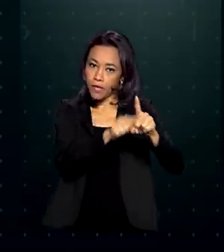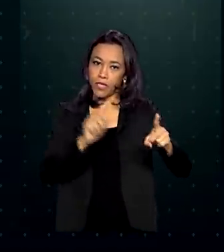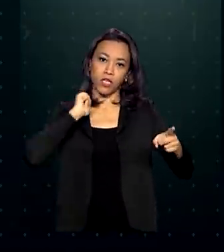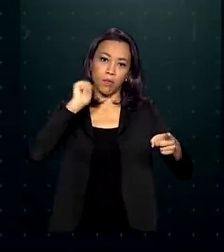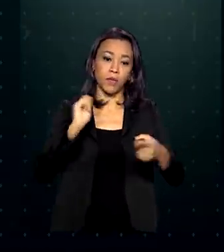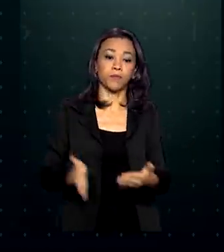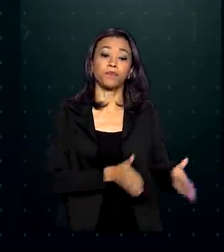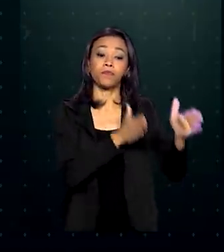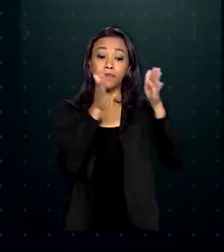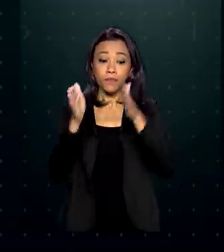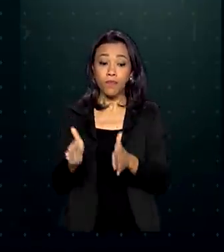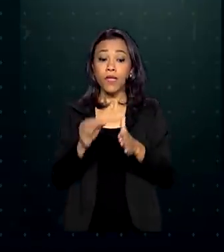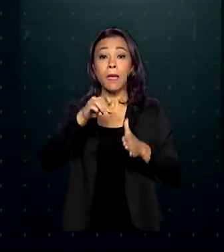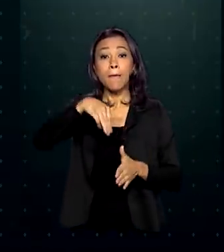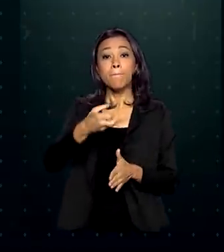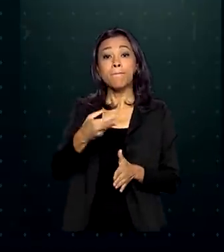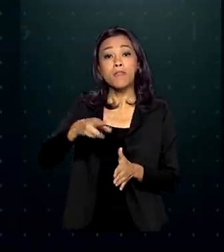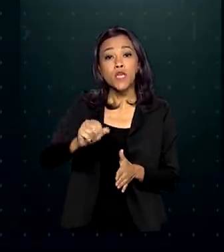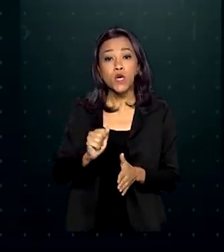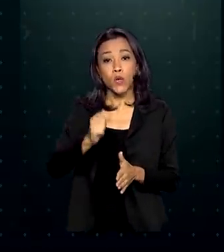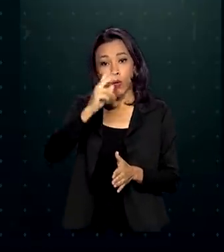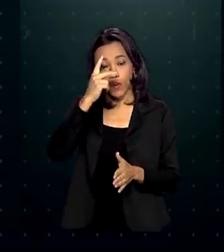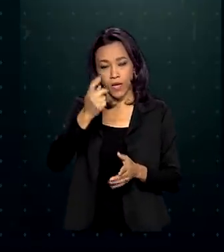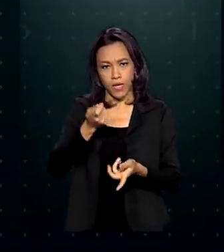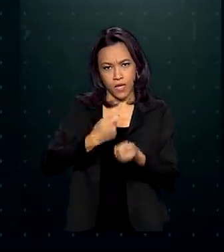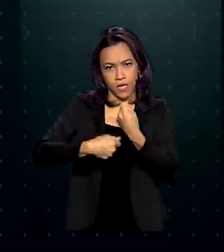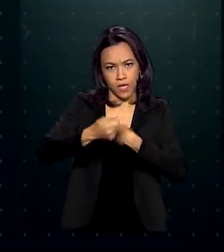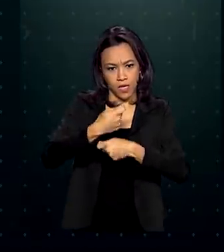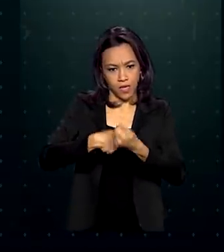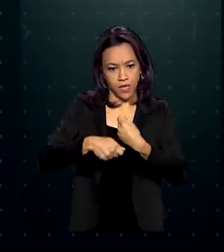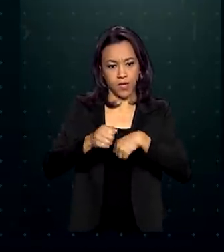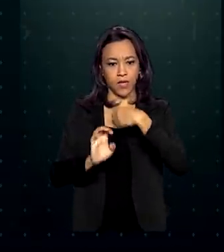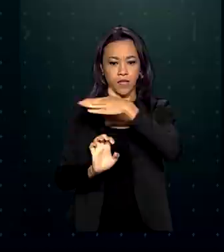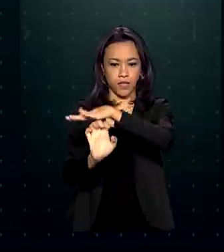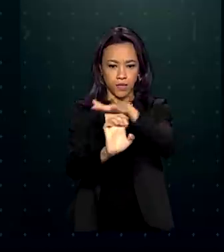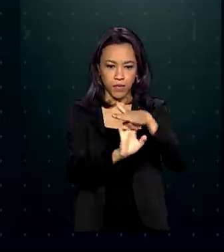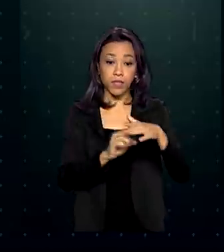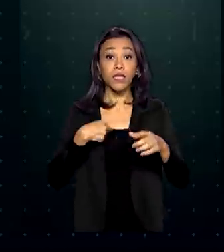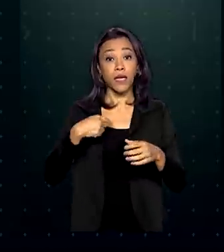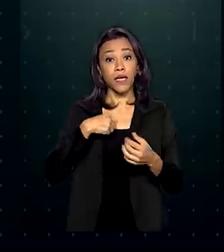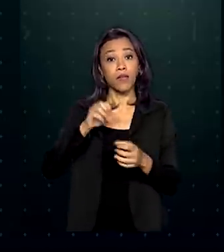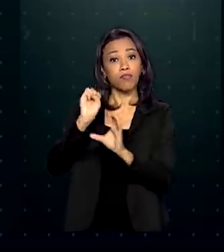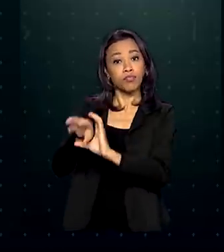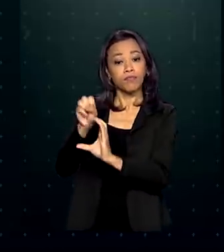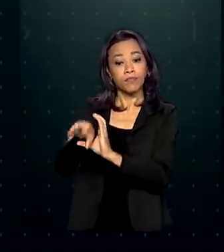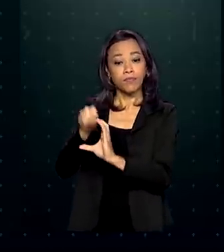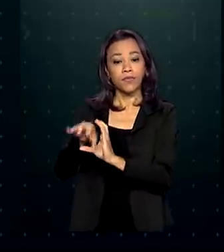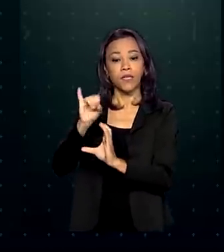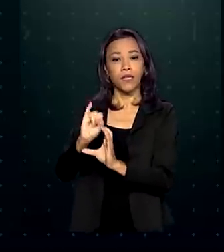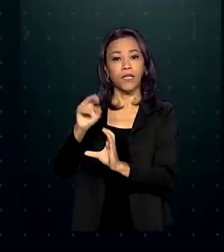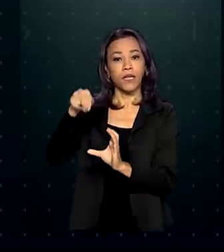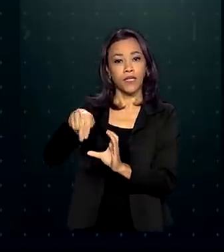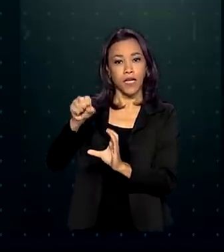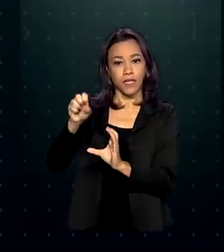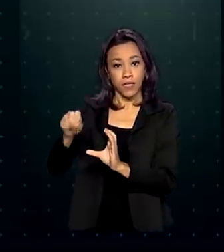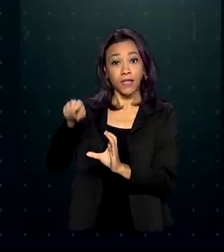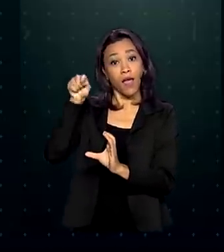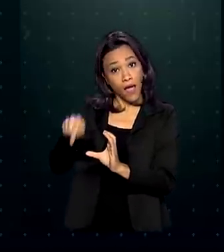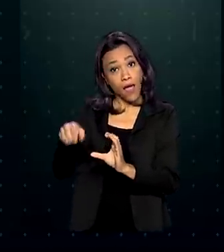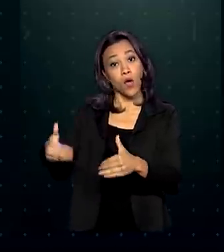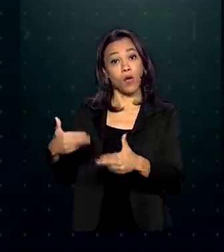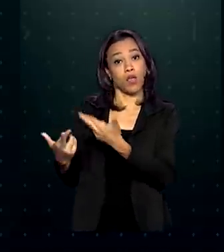microempreendedores individuais e pessoas físicas contribuintes do INSS, os dados virão do Ministério da